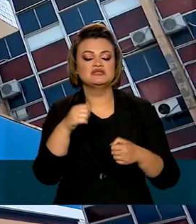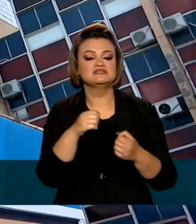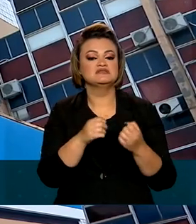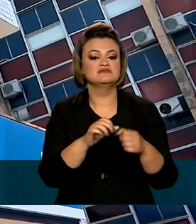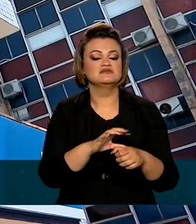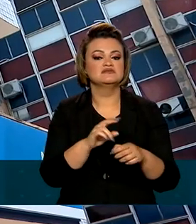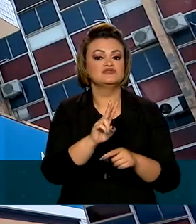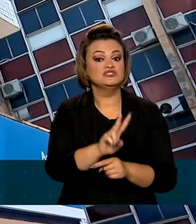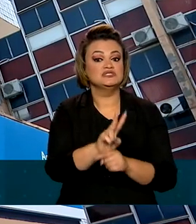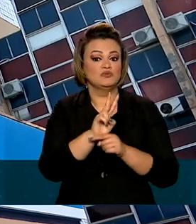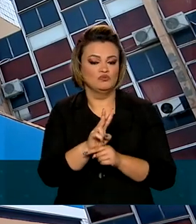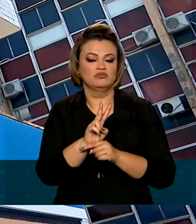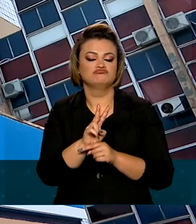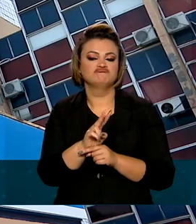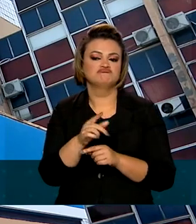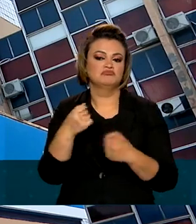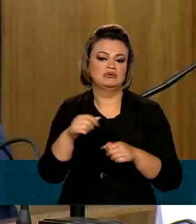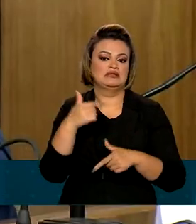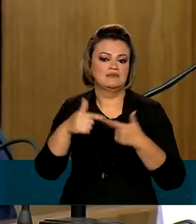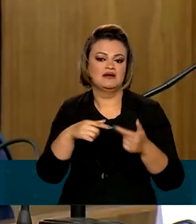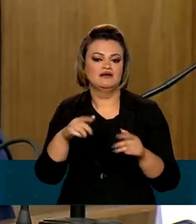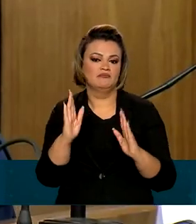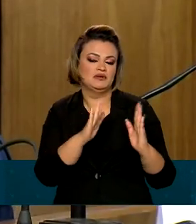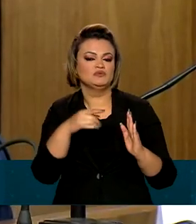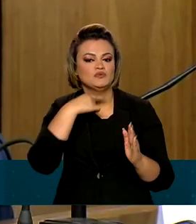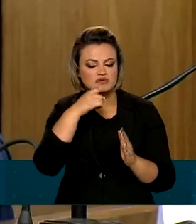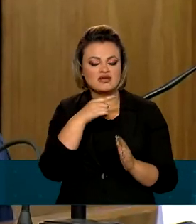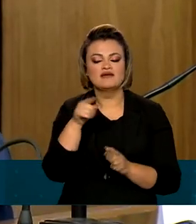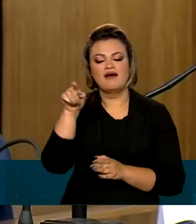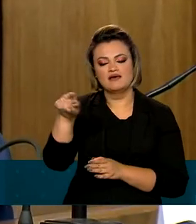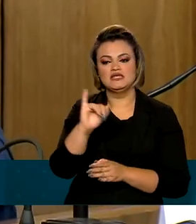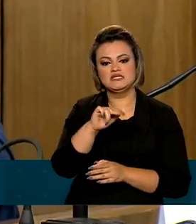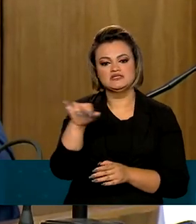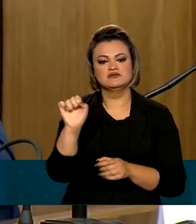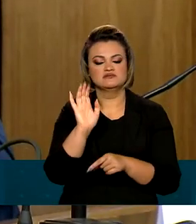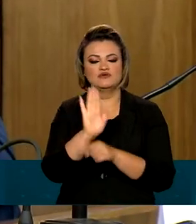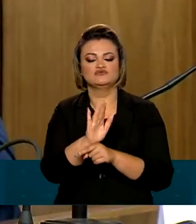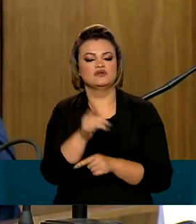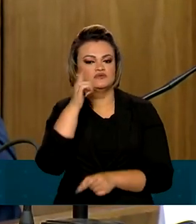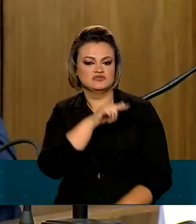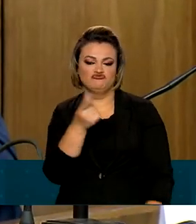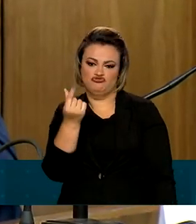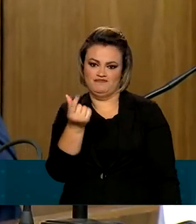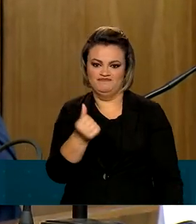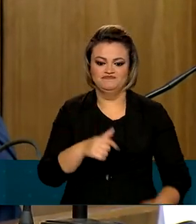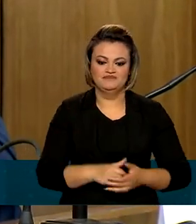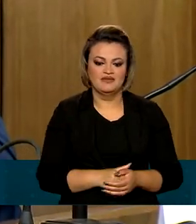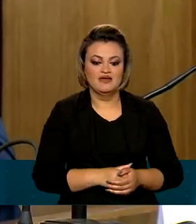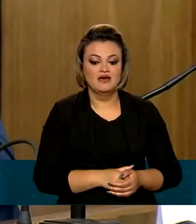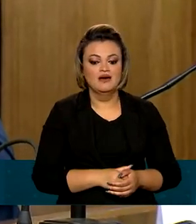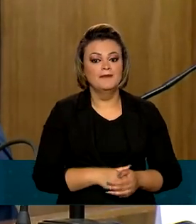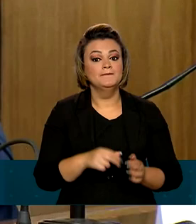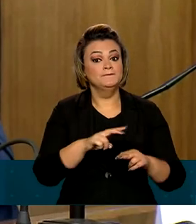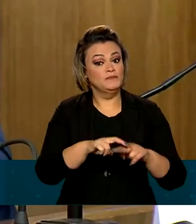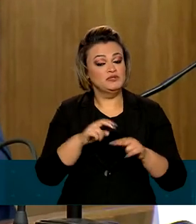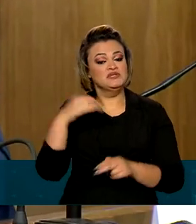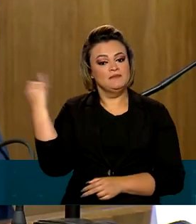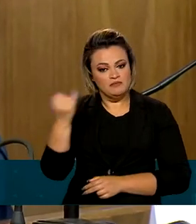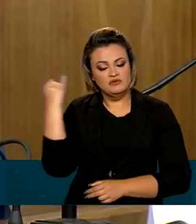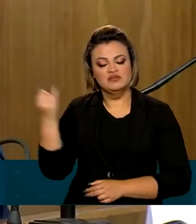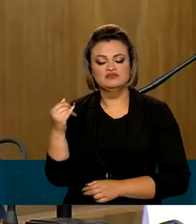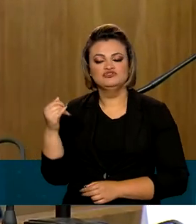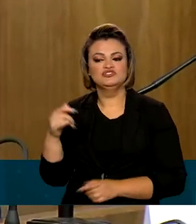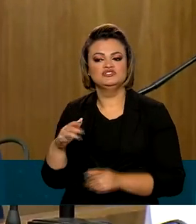por incapacidade temporária, por exemplo. Então é importante que a gente reforce a nossa força de